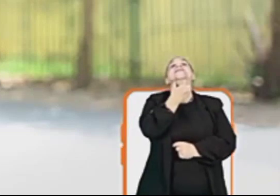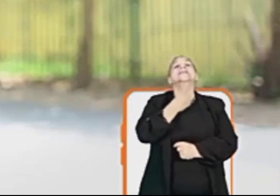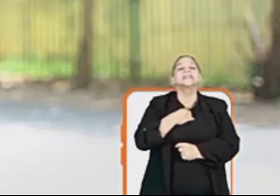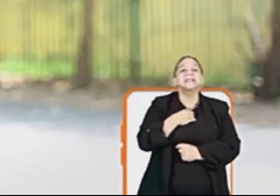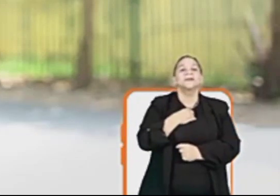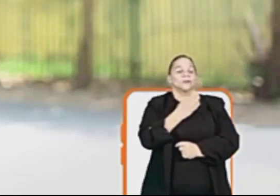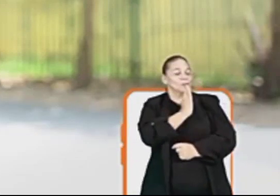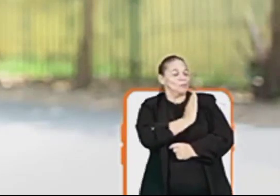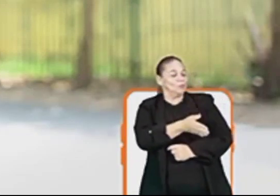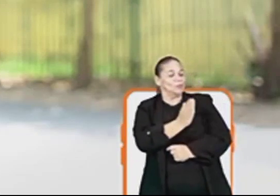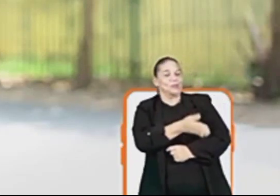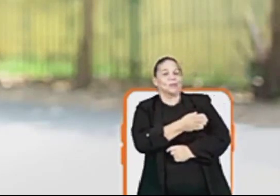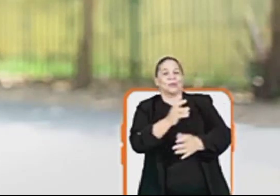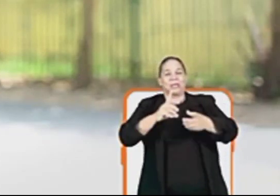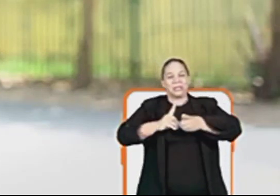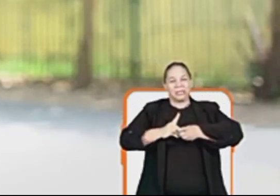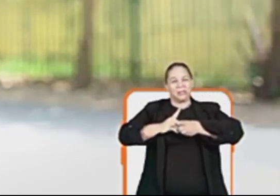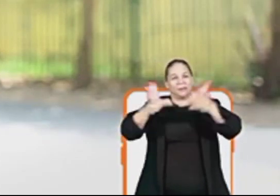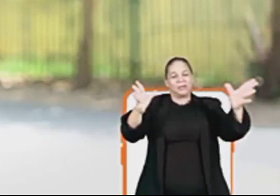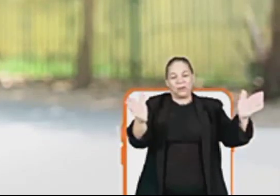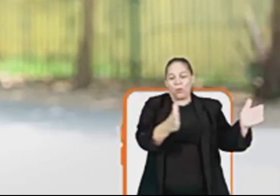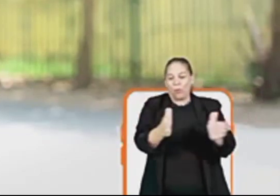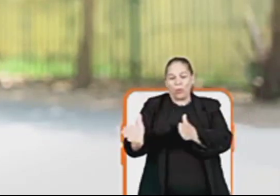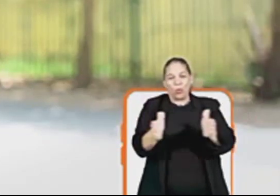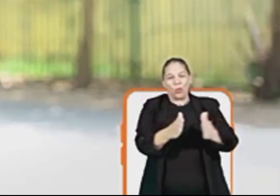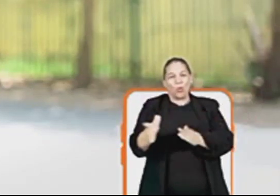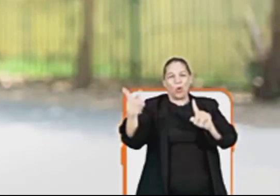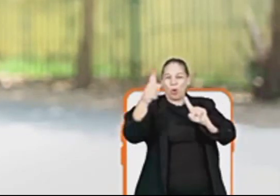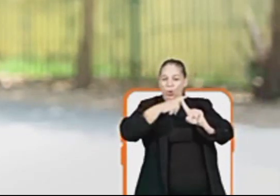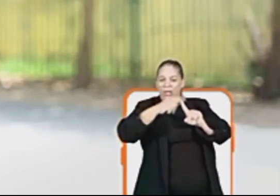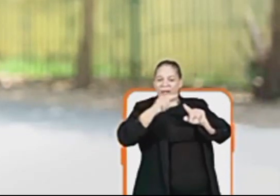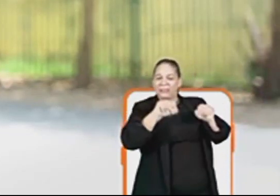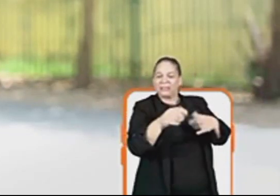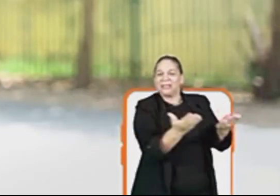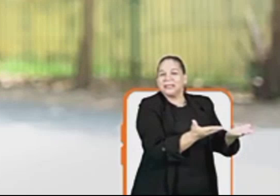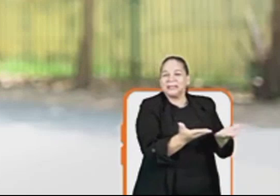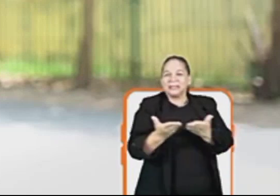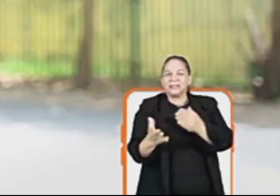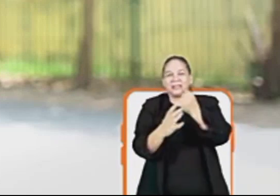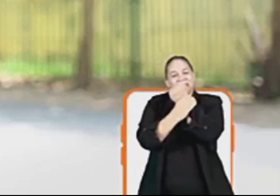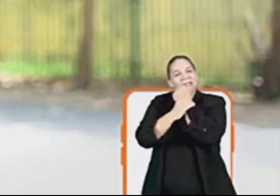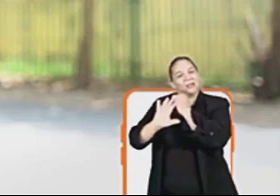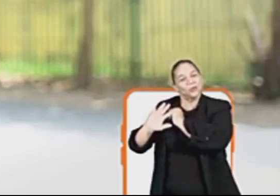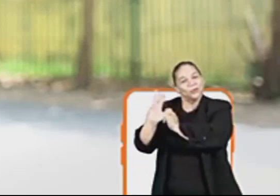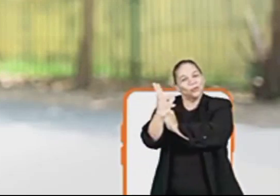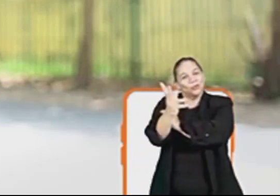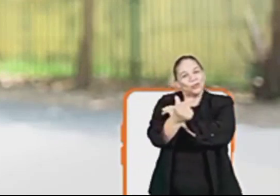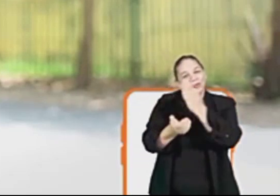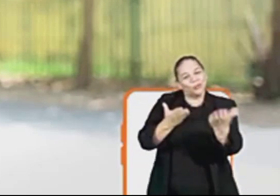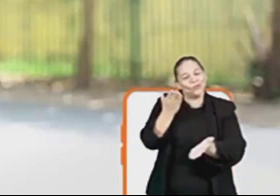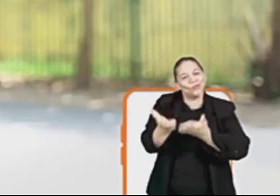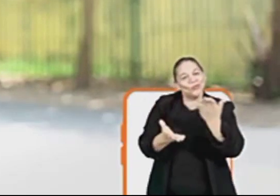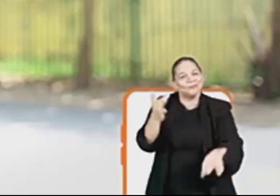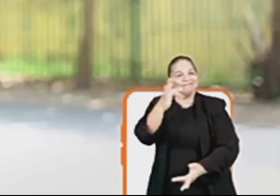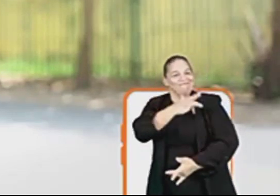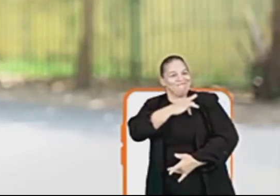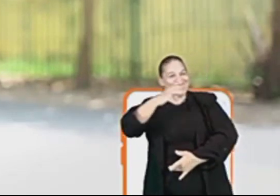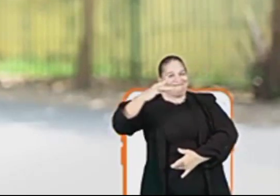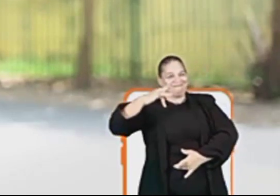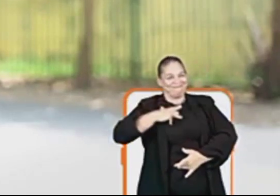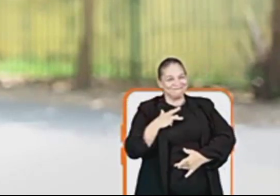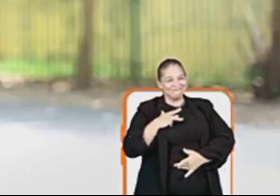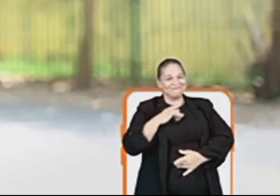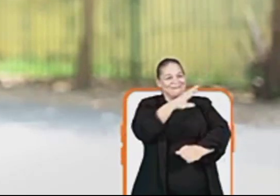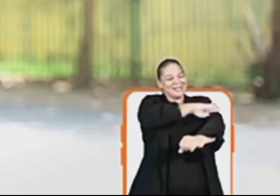endocrinologista Para democratizar o acesso a estes tipos de atendimento e garantir que todos consigam cuidar da sua saúde